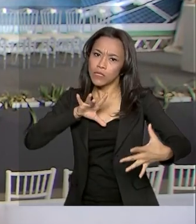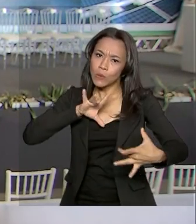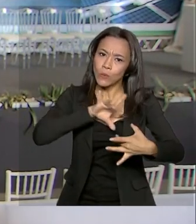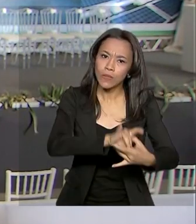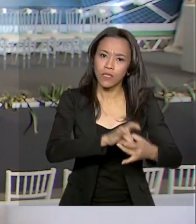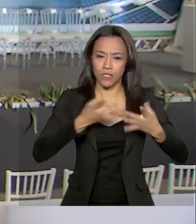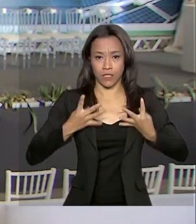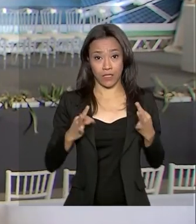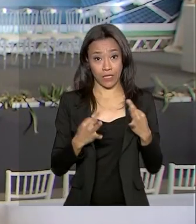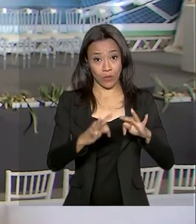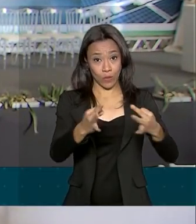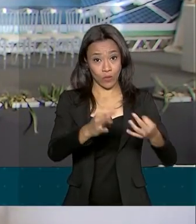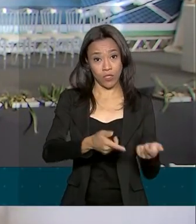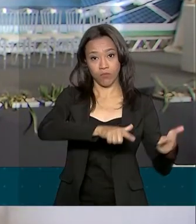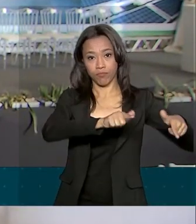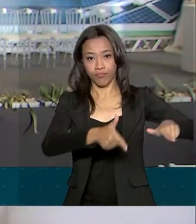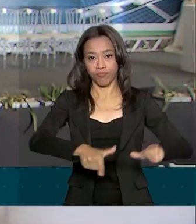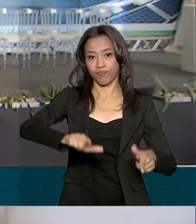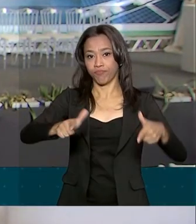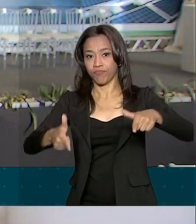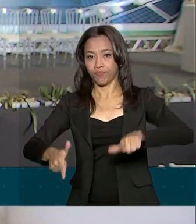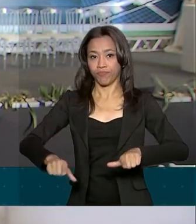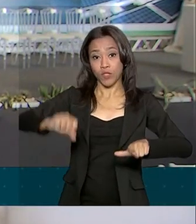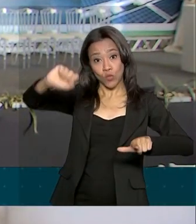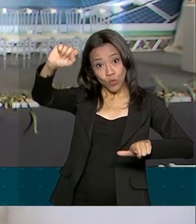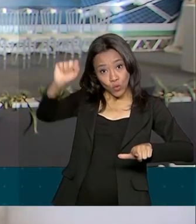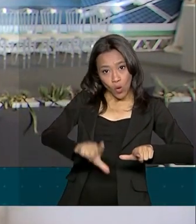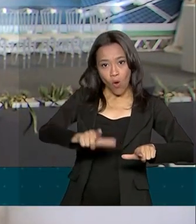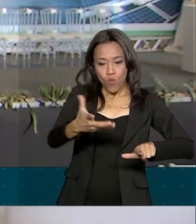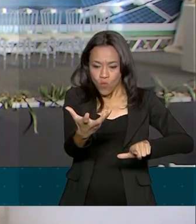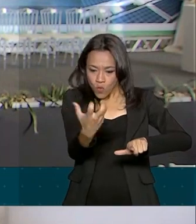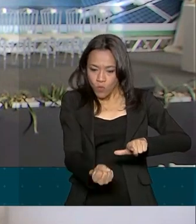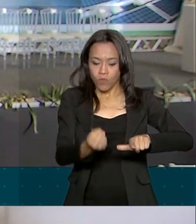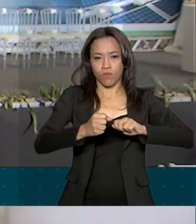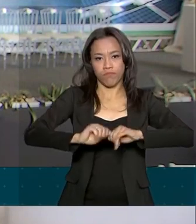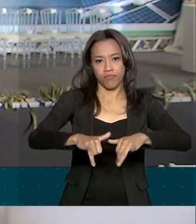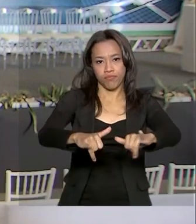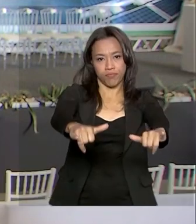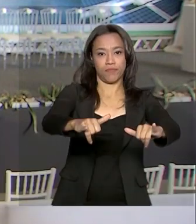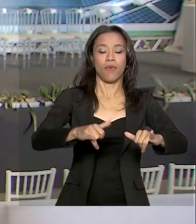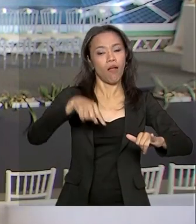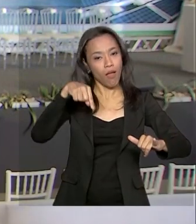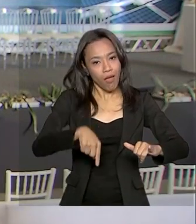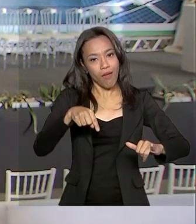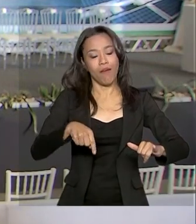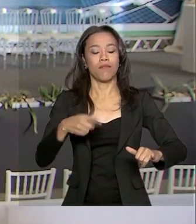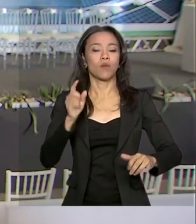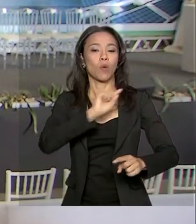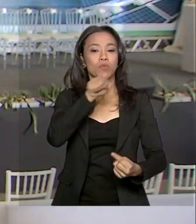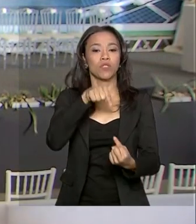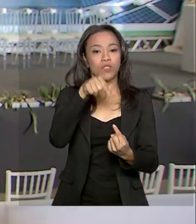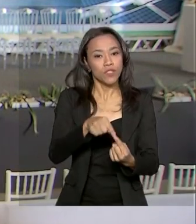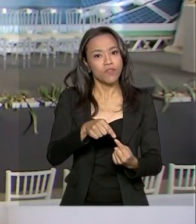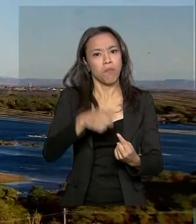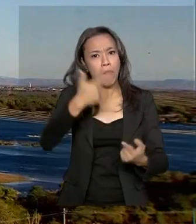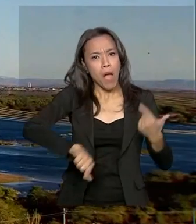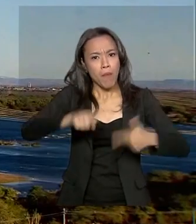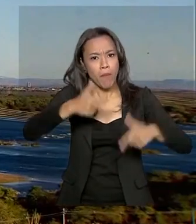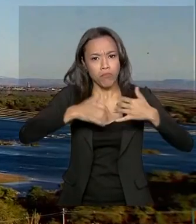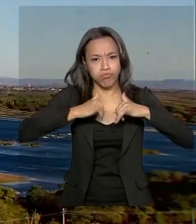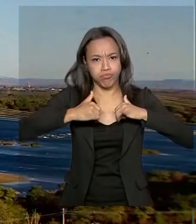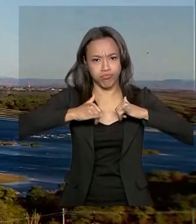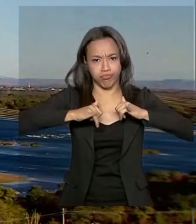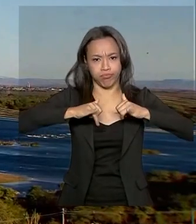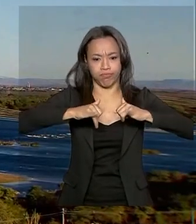do Brasil. A ideia é aproveitar o reservatório da usina para aumentar a capacidade de geração. São